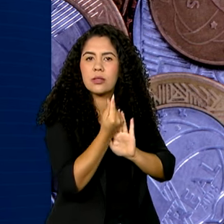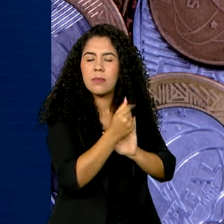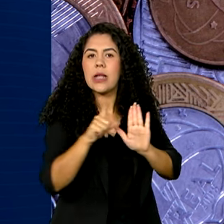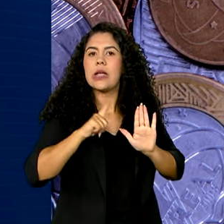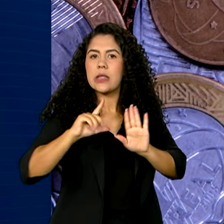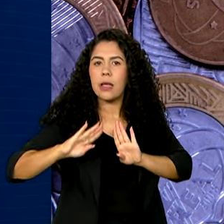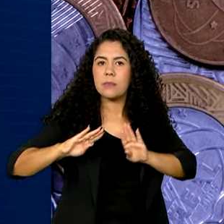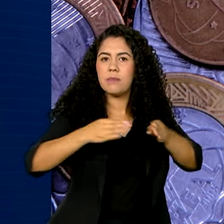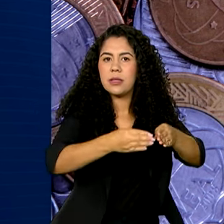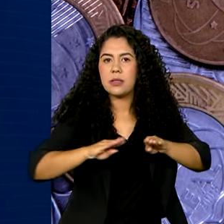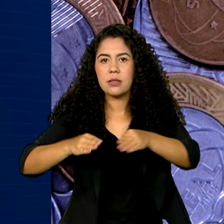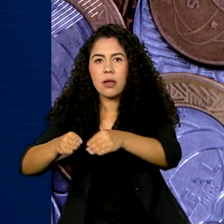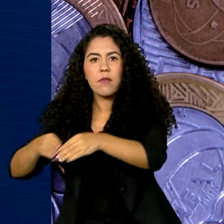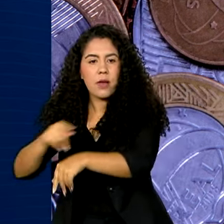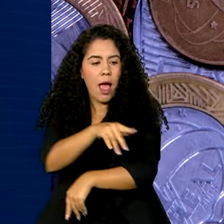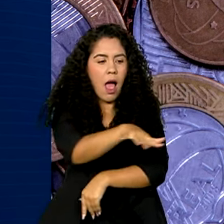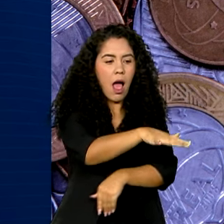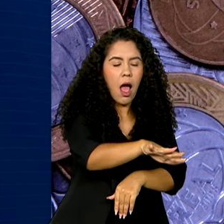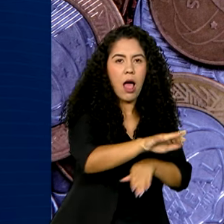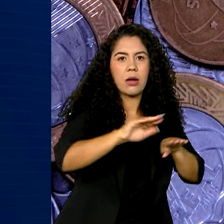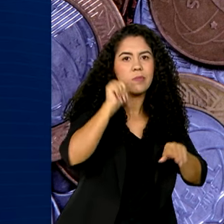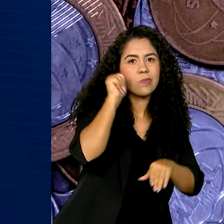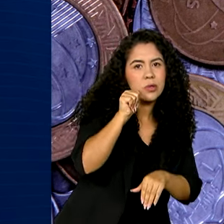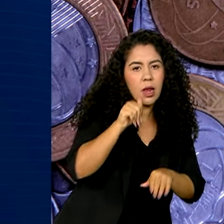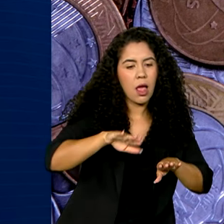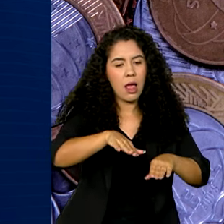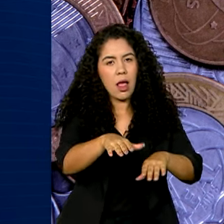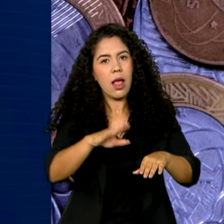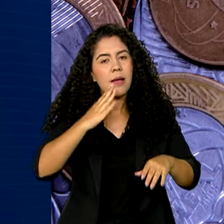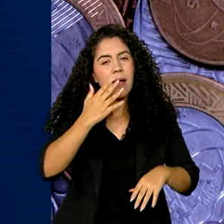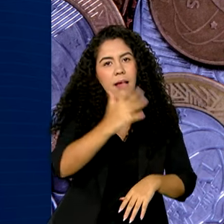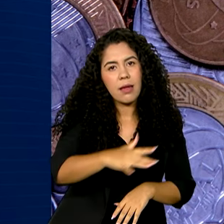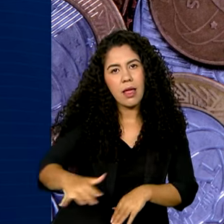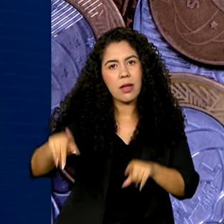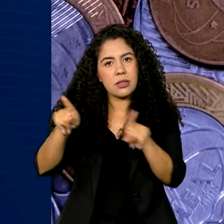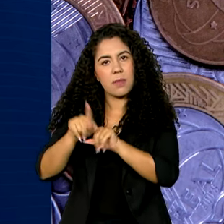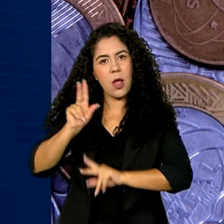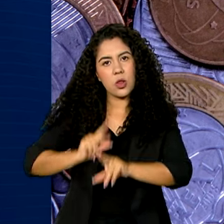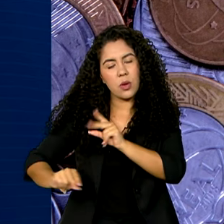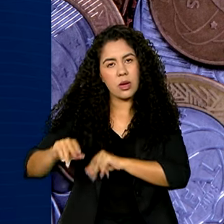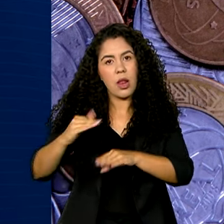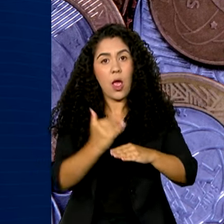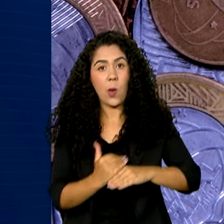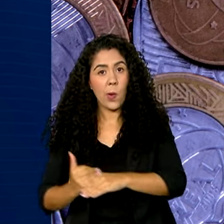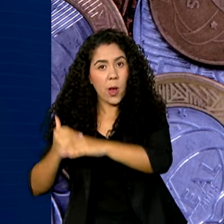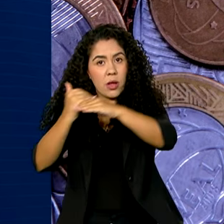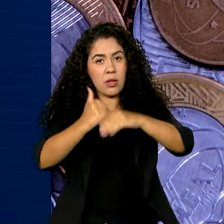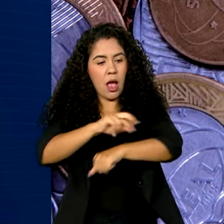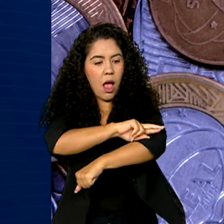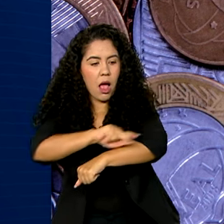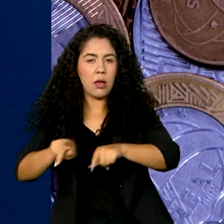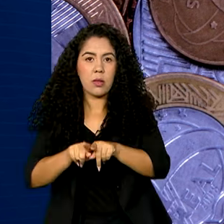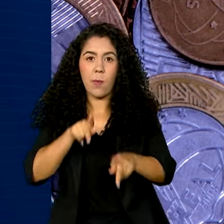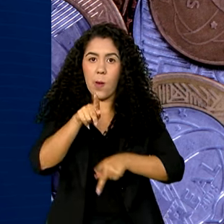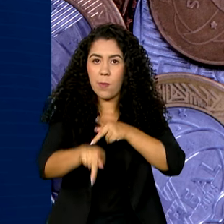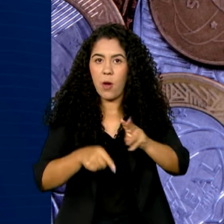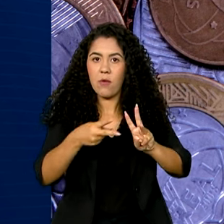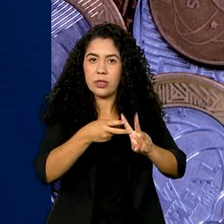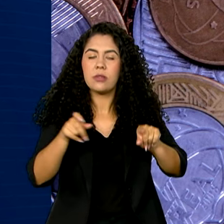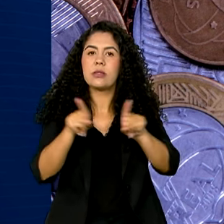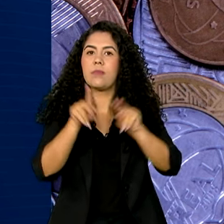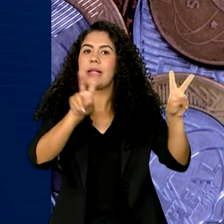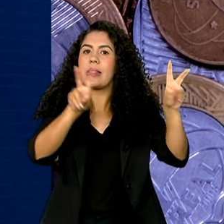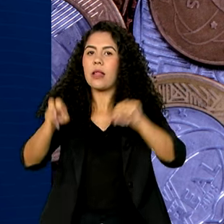agendas voltadas a mulheres, crianças e adolescentes, igualdade racial, povos indígenas e questões ambientais.